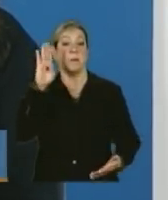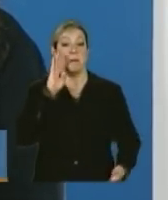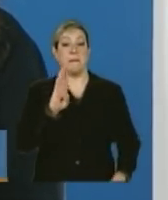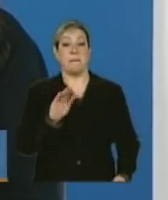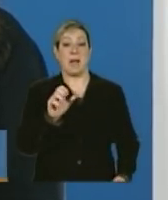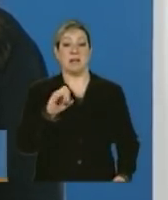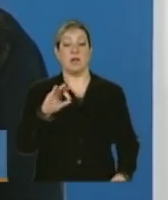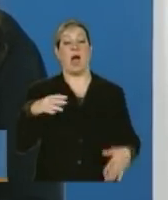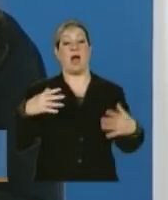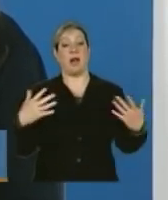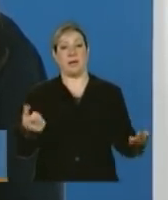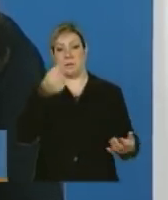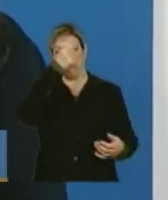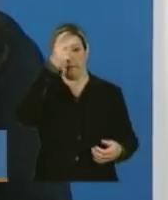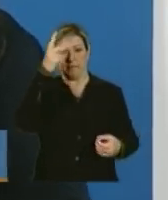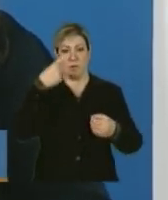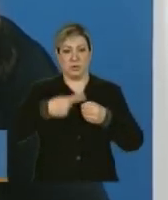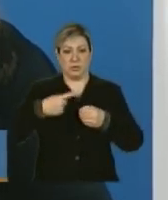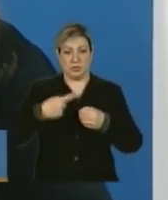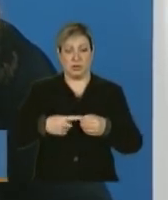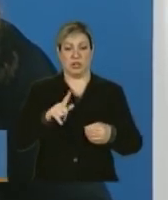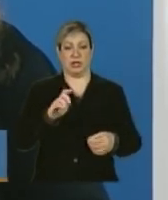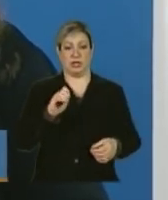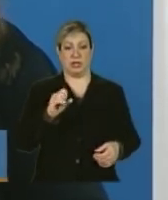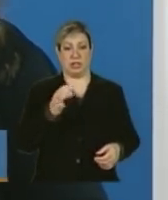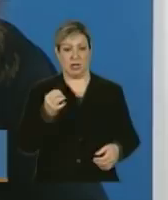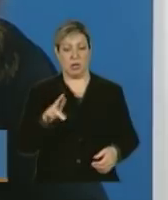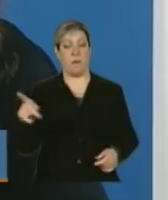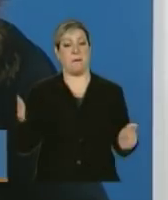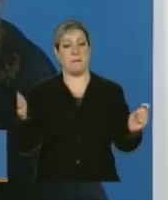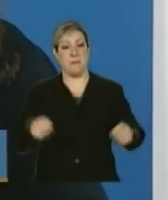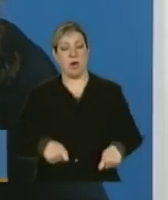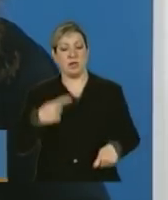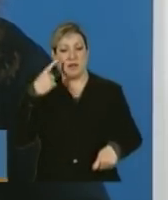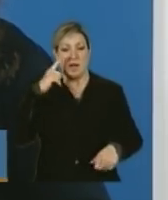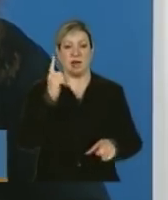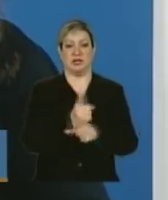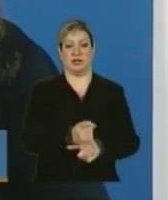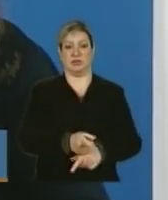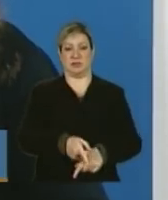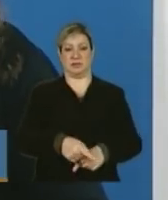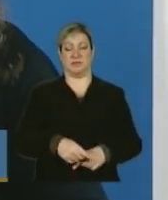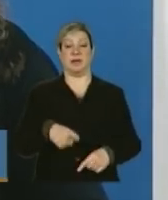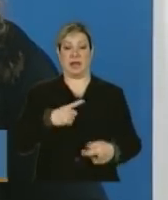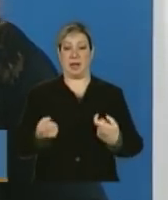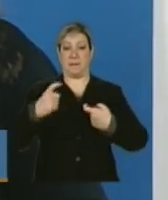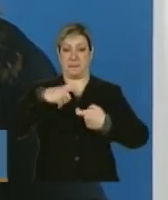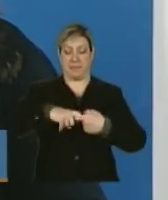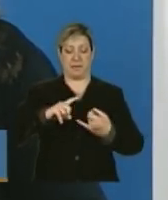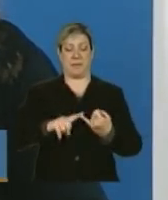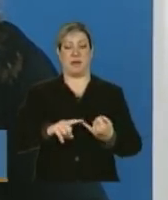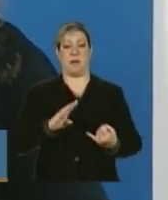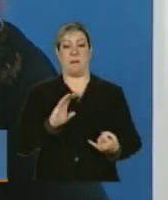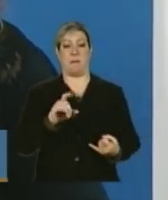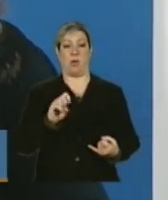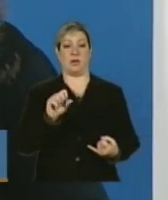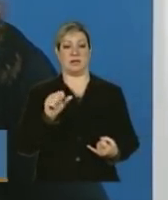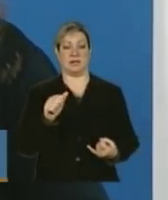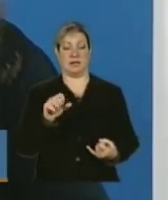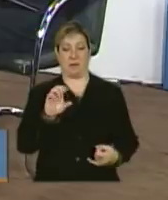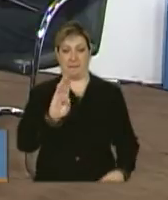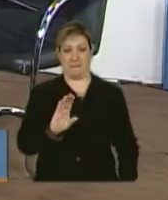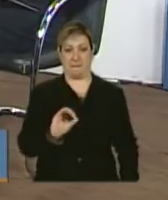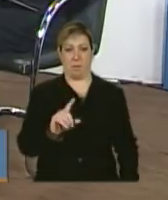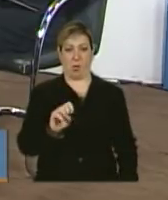gestor municipal possa identificar. Vou citar outras. Temos, então, a parceria com o Bolsa Verde, que eu já falei. Temos a parceria com o programa Brasil